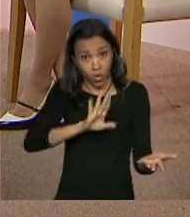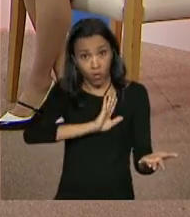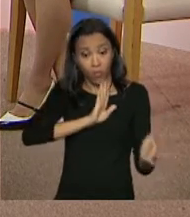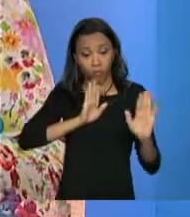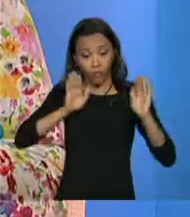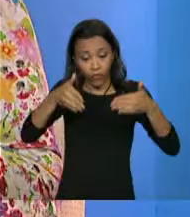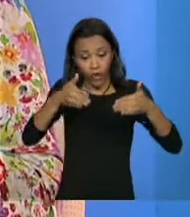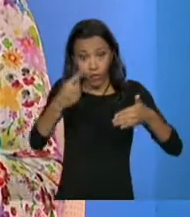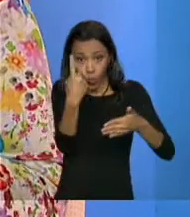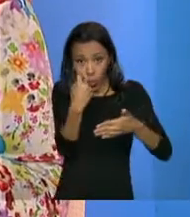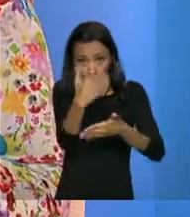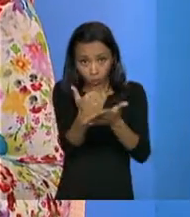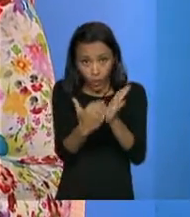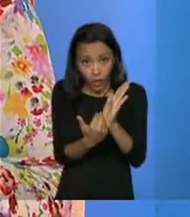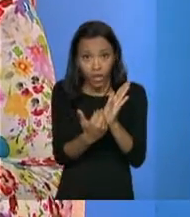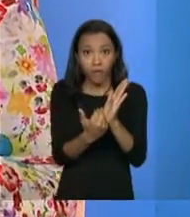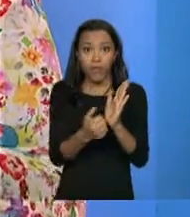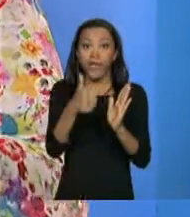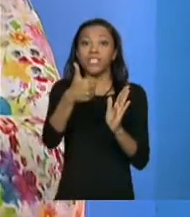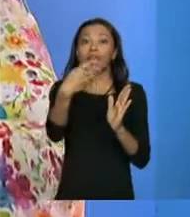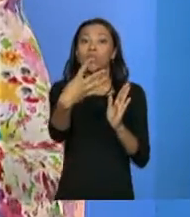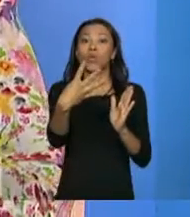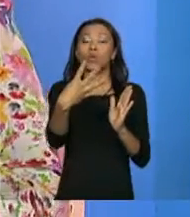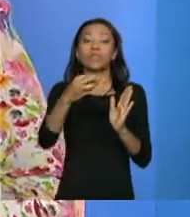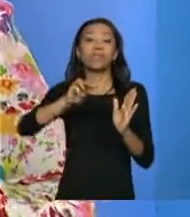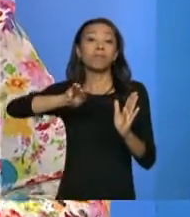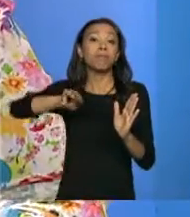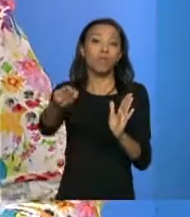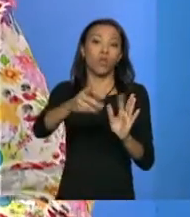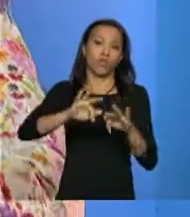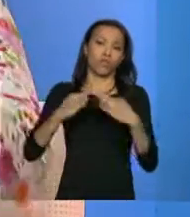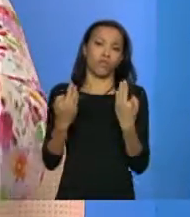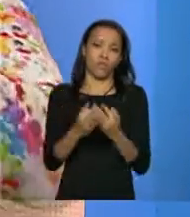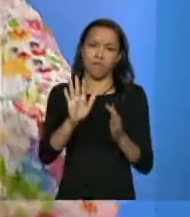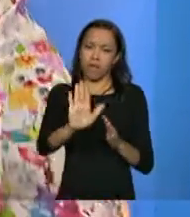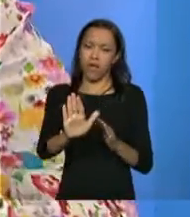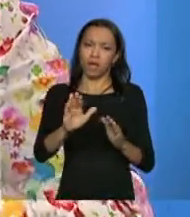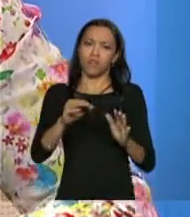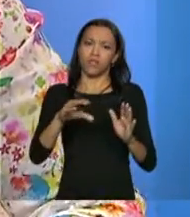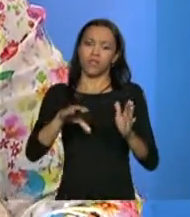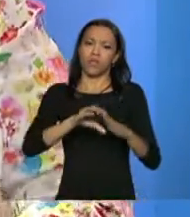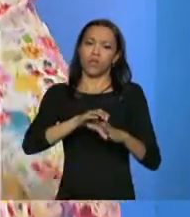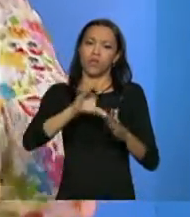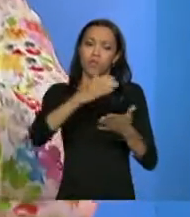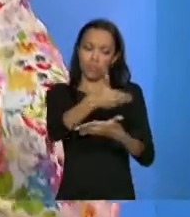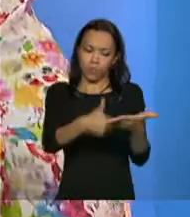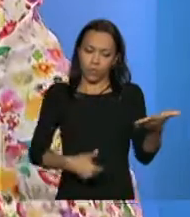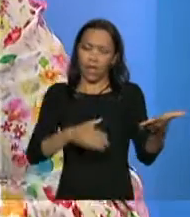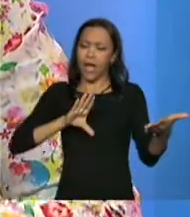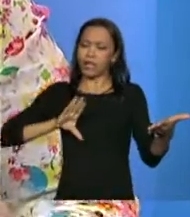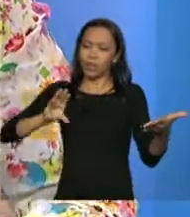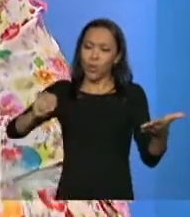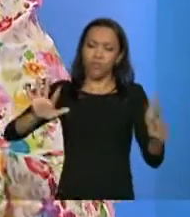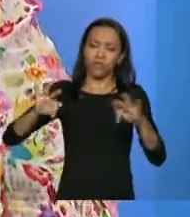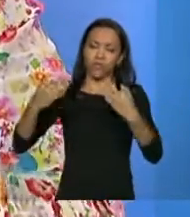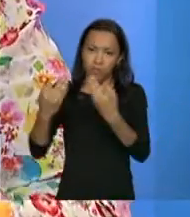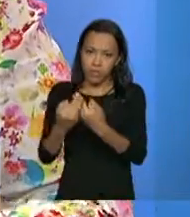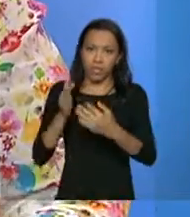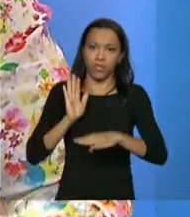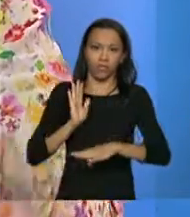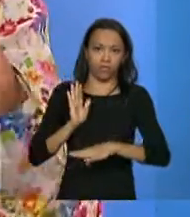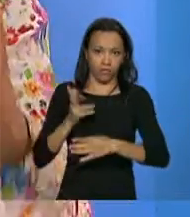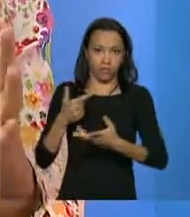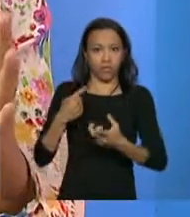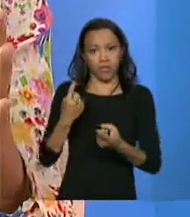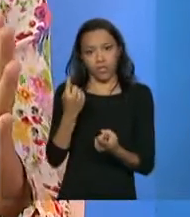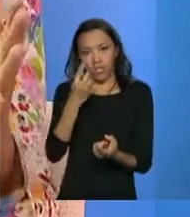Família, ele é um cadastro de 14 milhões de famílias. Mas um cadastro que atende todas as famílias, até meio salário mínimo per capita ou três salários